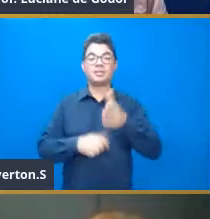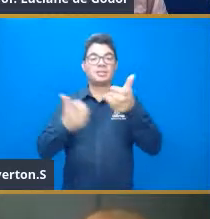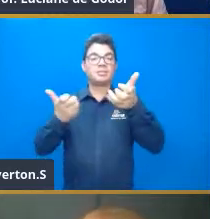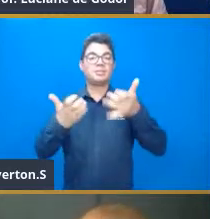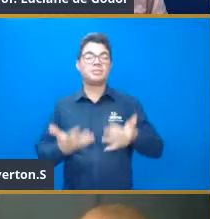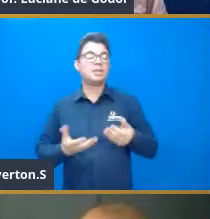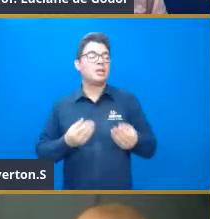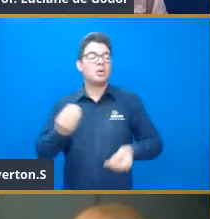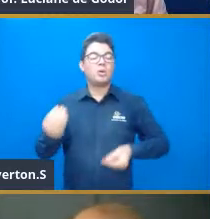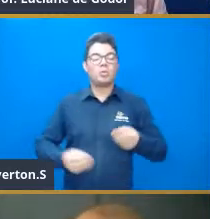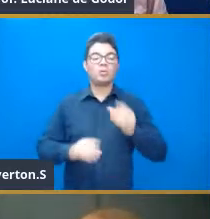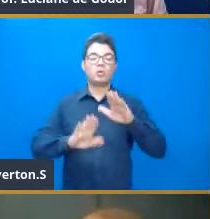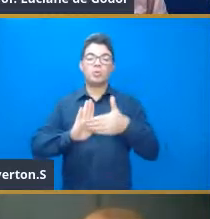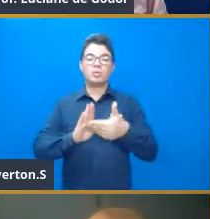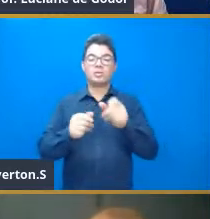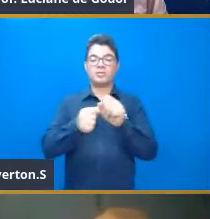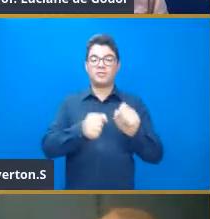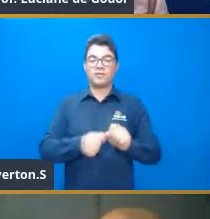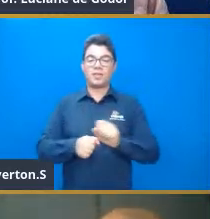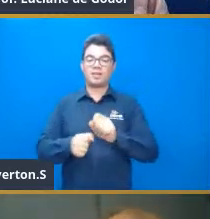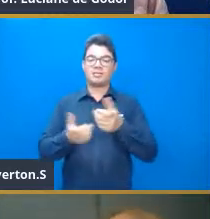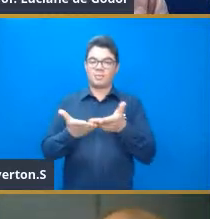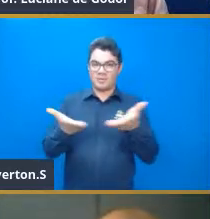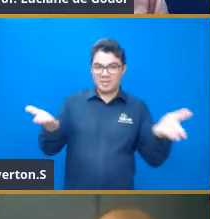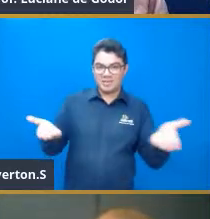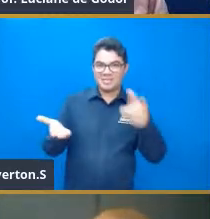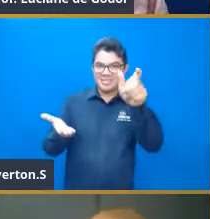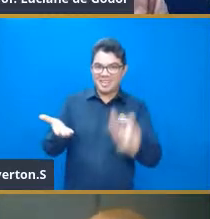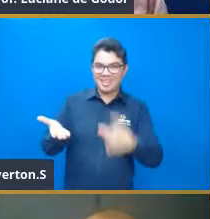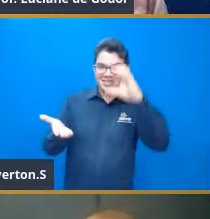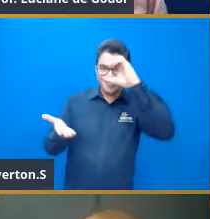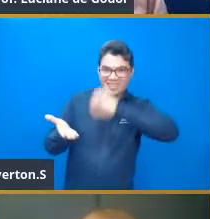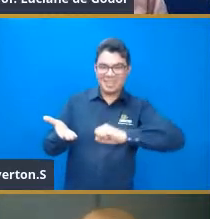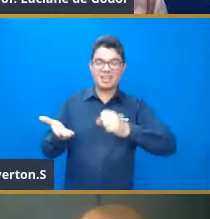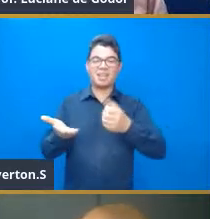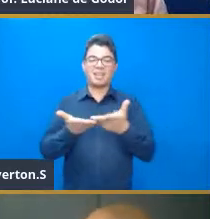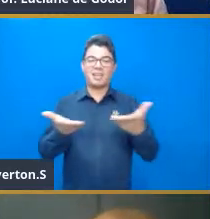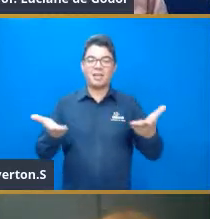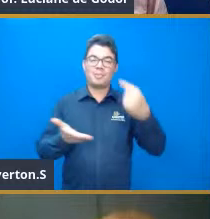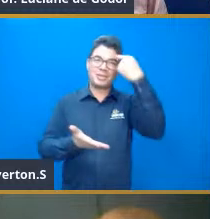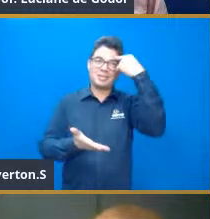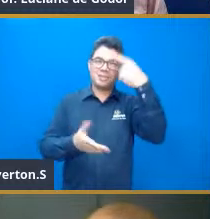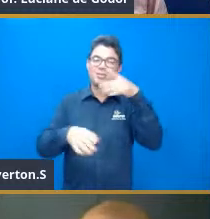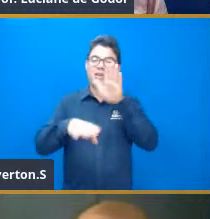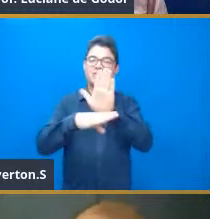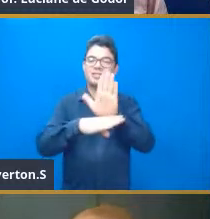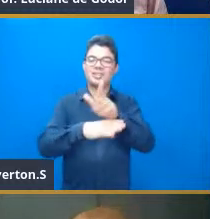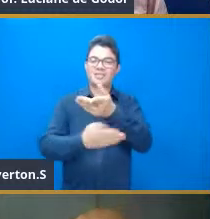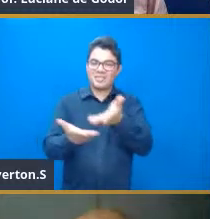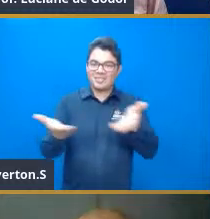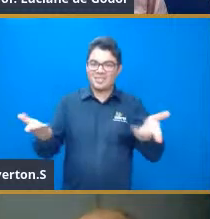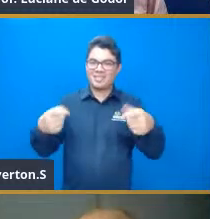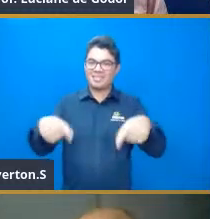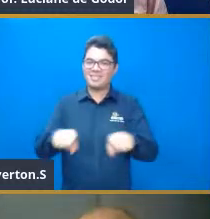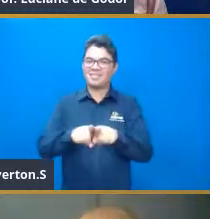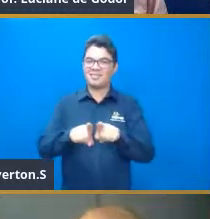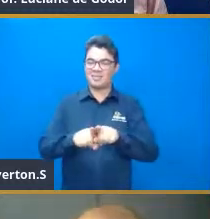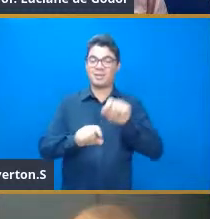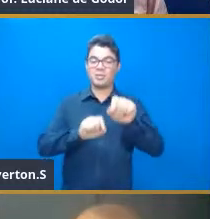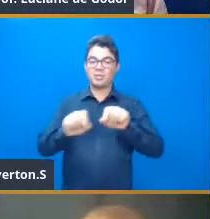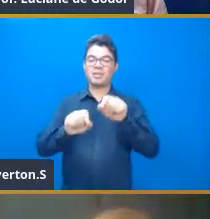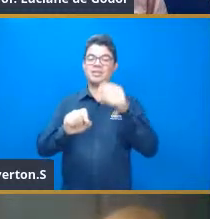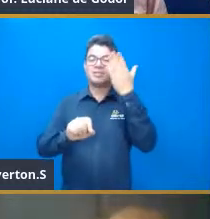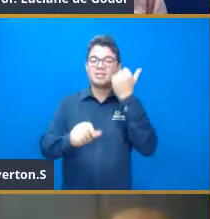fazemos é sempre para vocês, é por vocês e é pensando em vocês. Então, a gente sabe que ao longo, né, dos